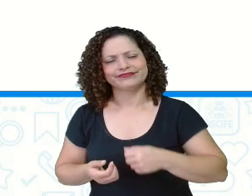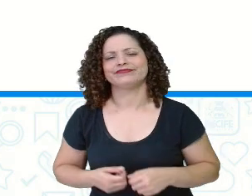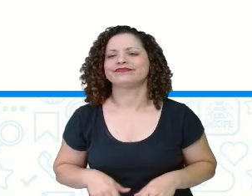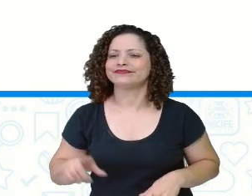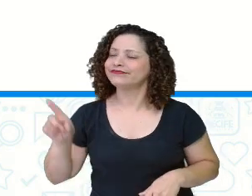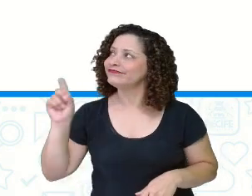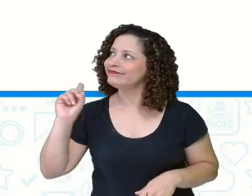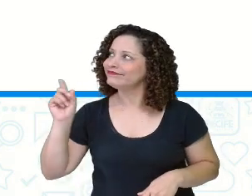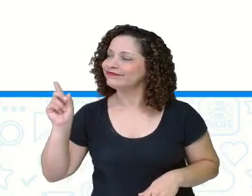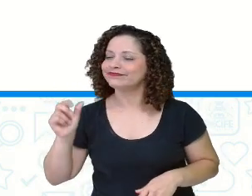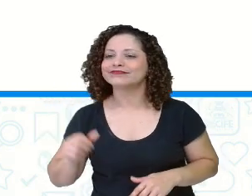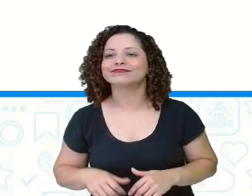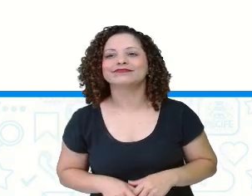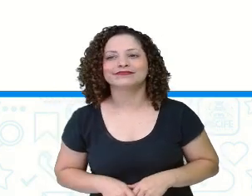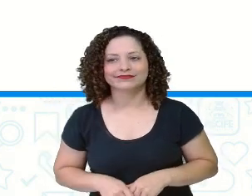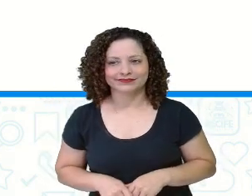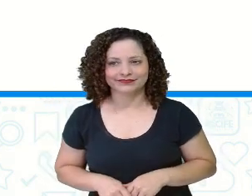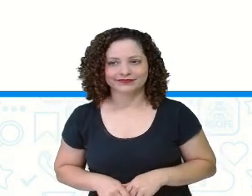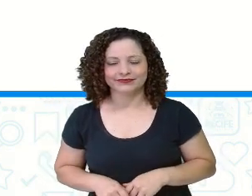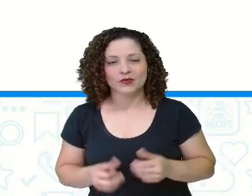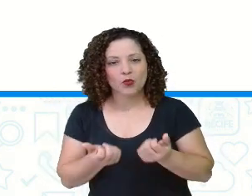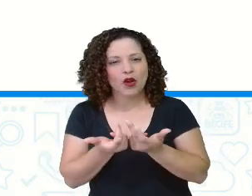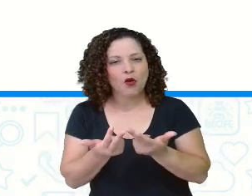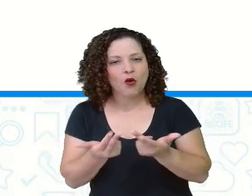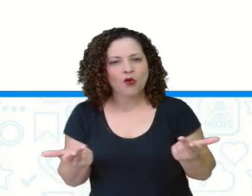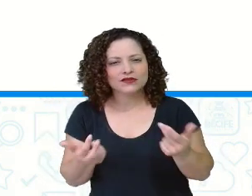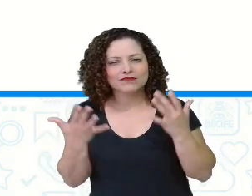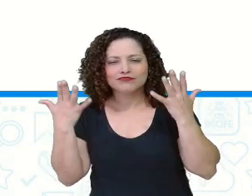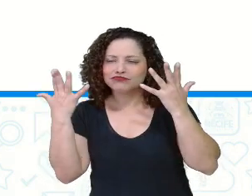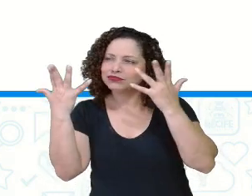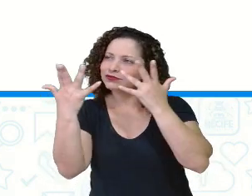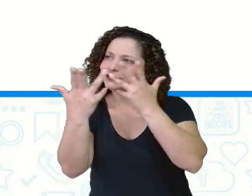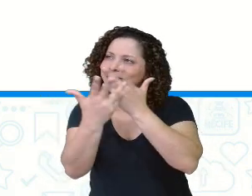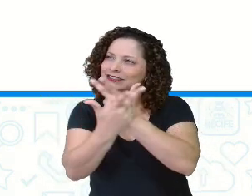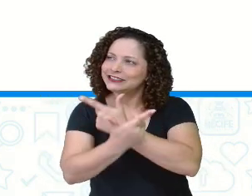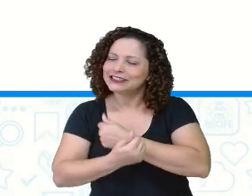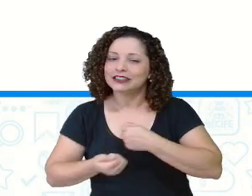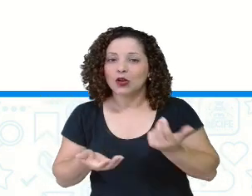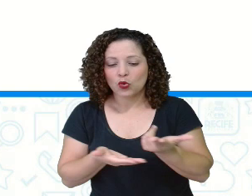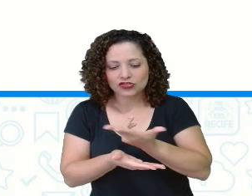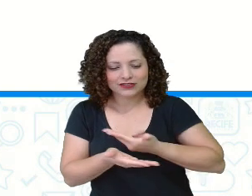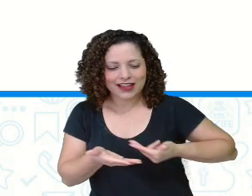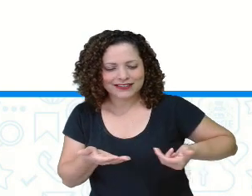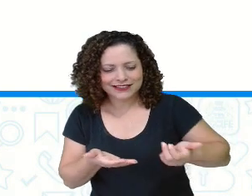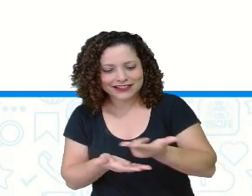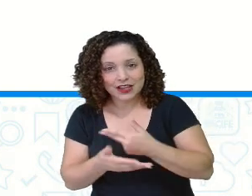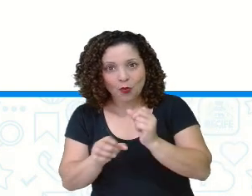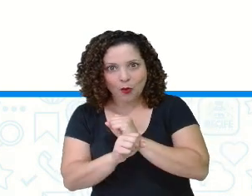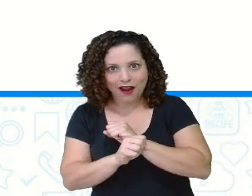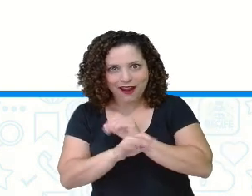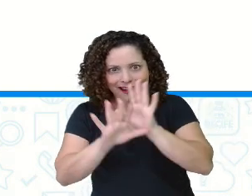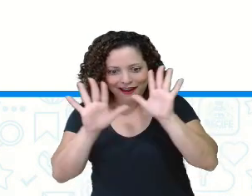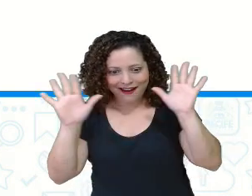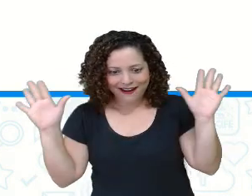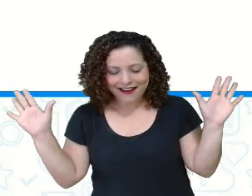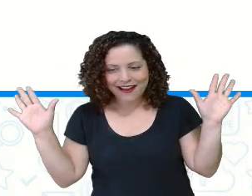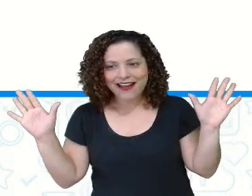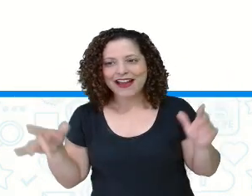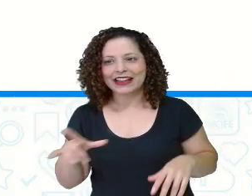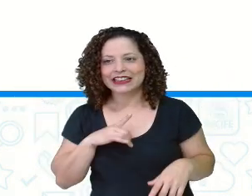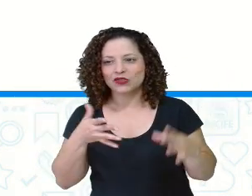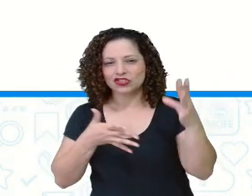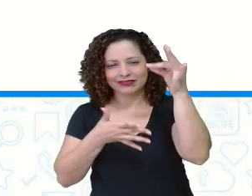É aquarelada, tá? Uma coisa bem bonita, não é? As imagens ficam bem com aqueles